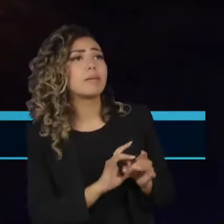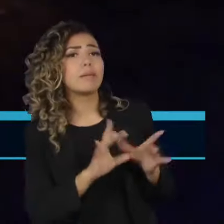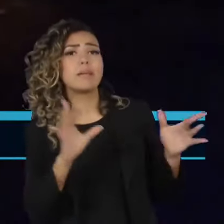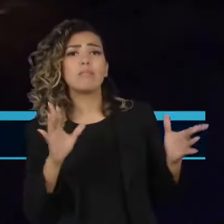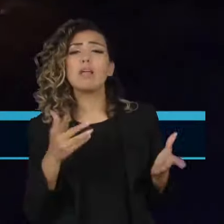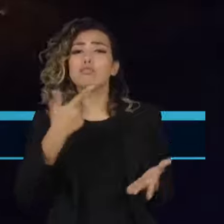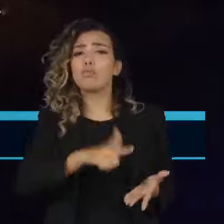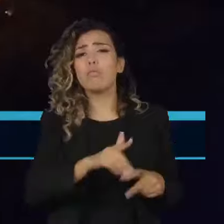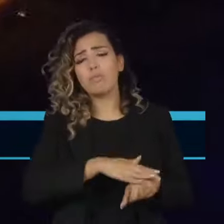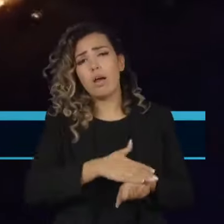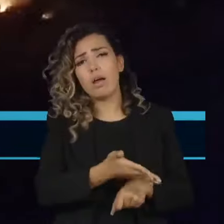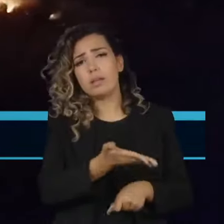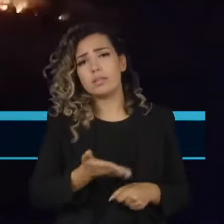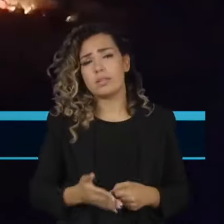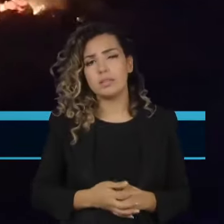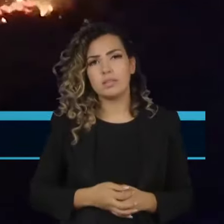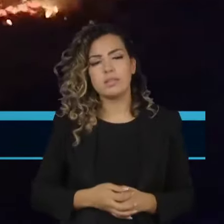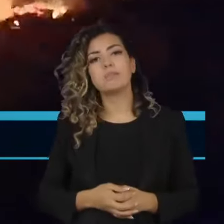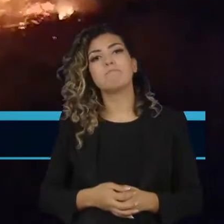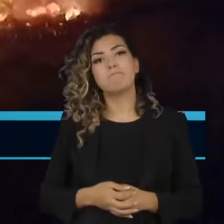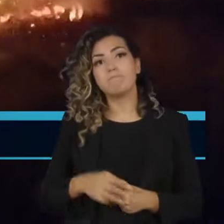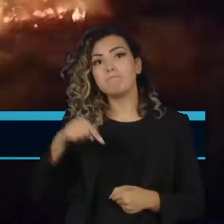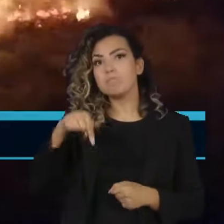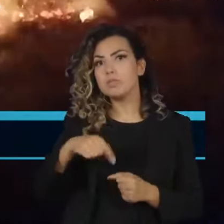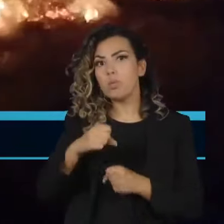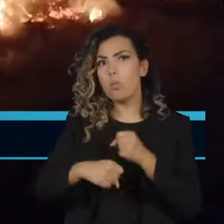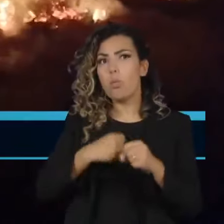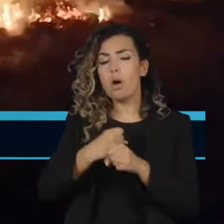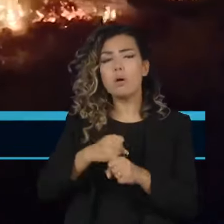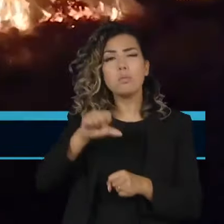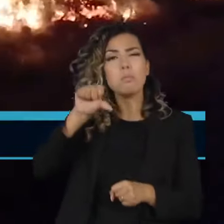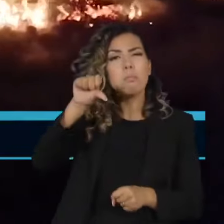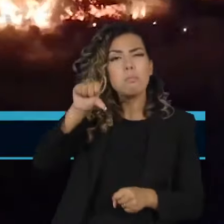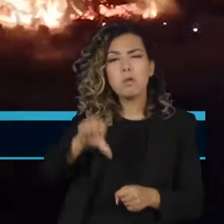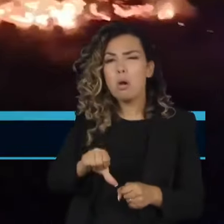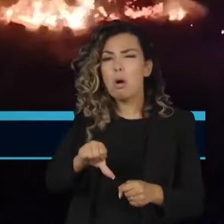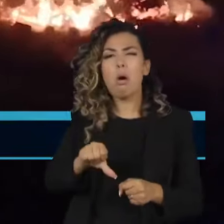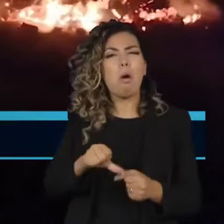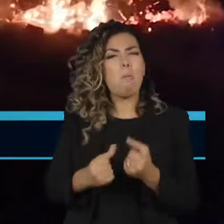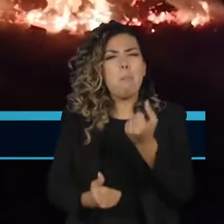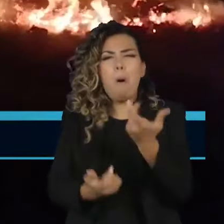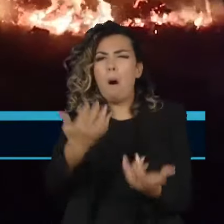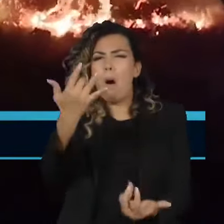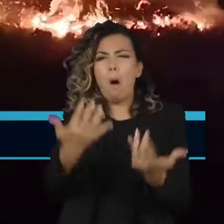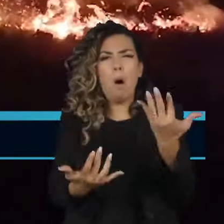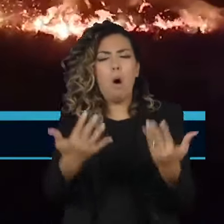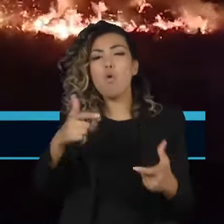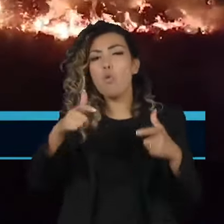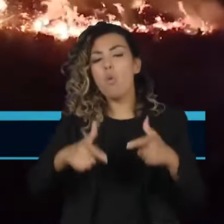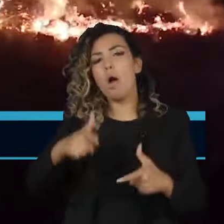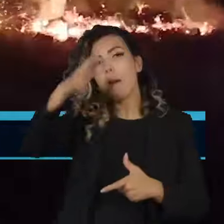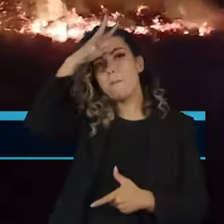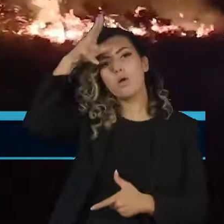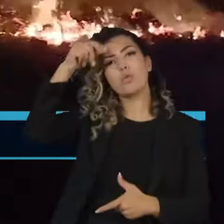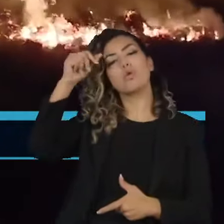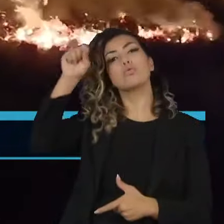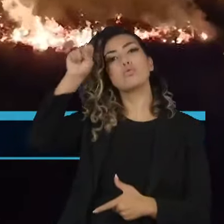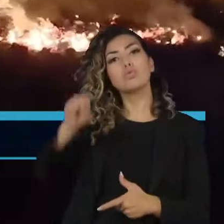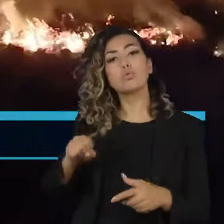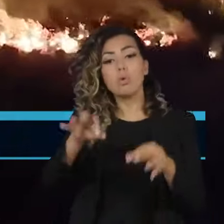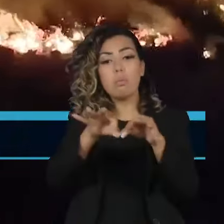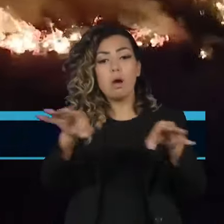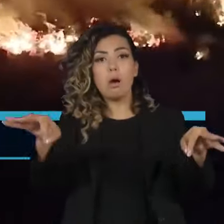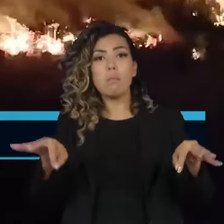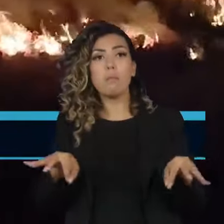momento. Uma das maiores queimadas neste ano aconteceu em Corumbá, no Mato Grosso do Sul, numa área de 333